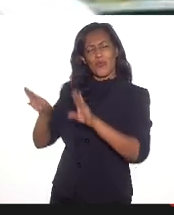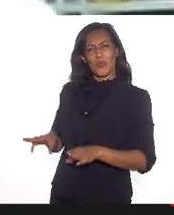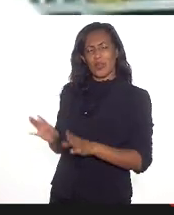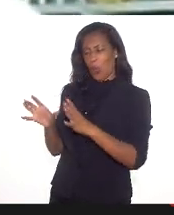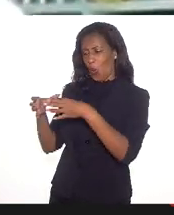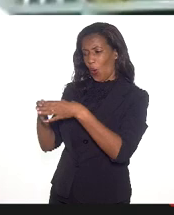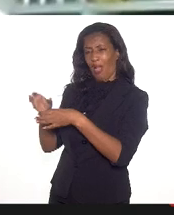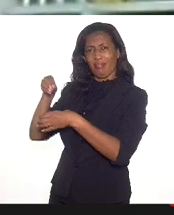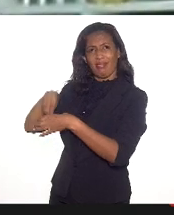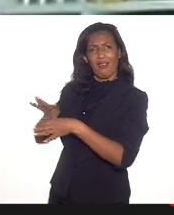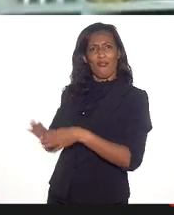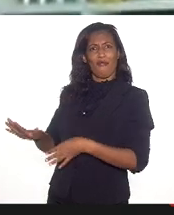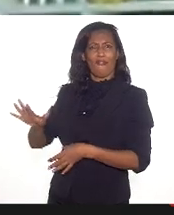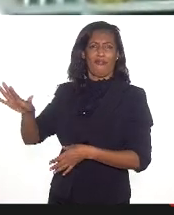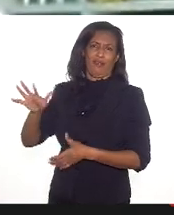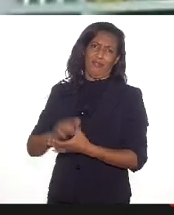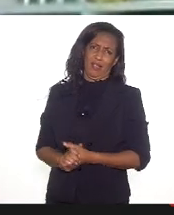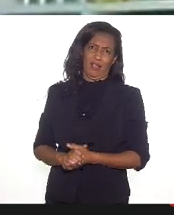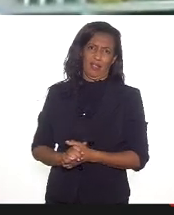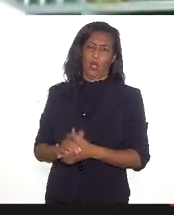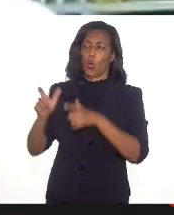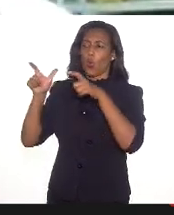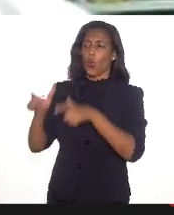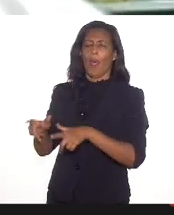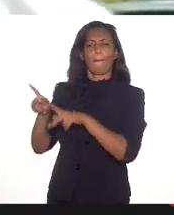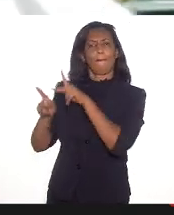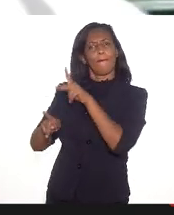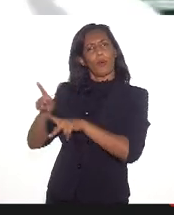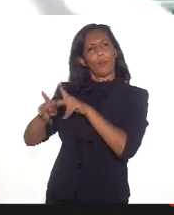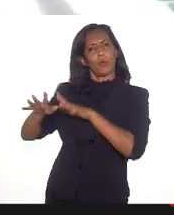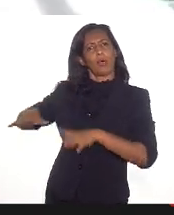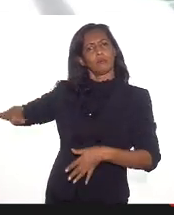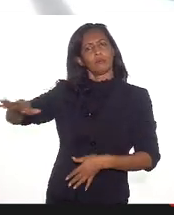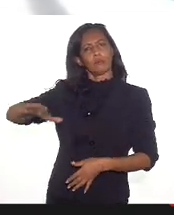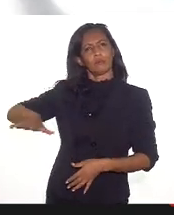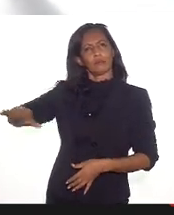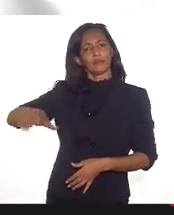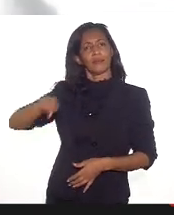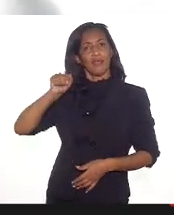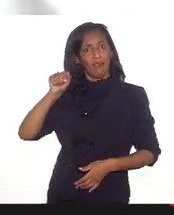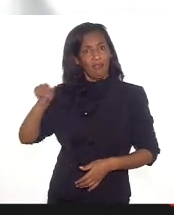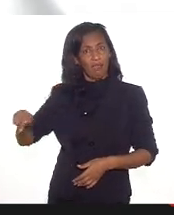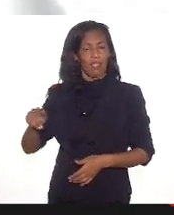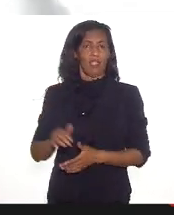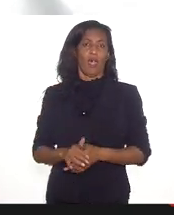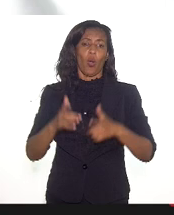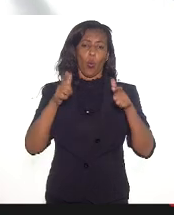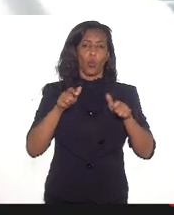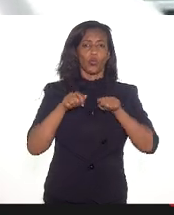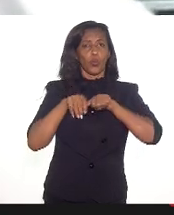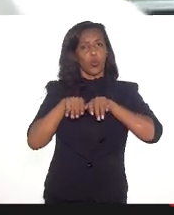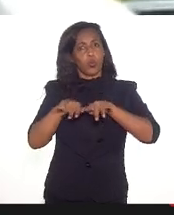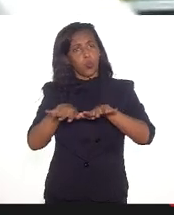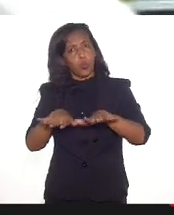comunitários estão inseridos nos espaços populares. E aí é justamente onde essa pandemia